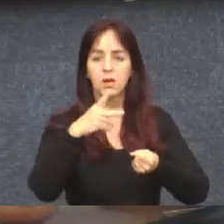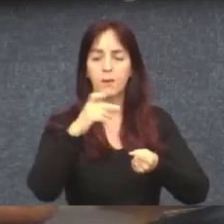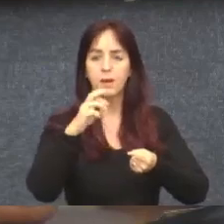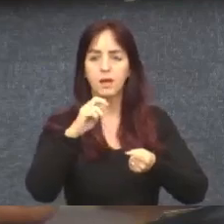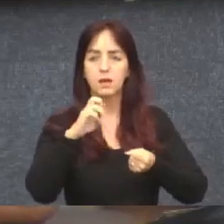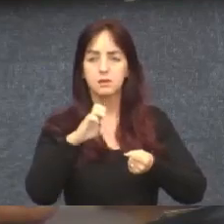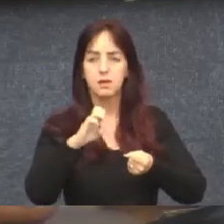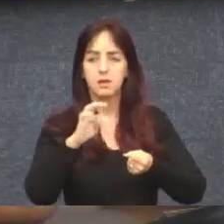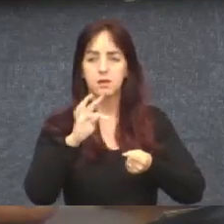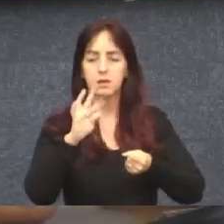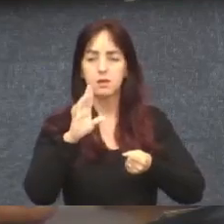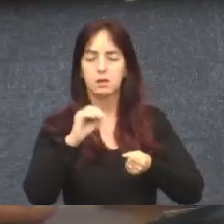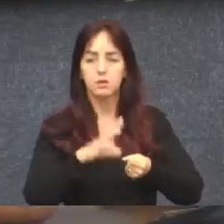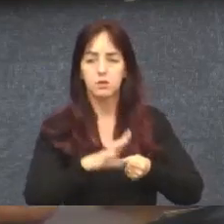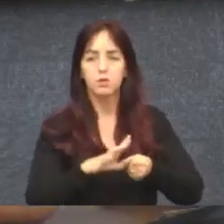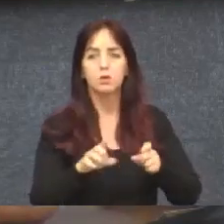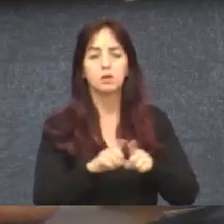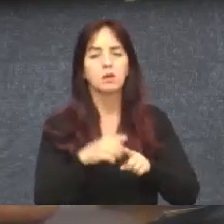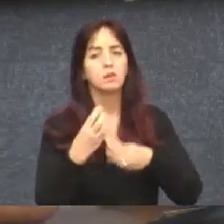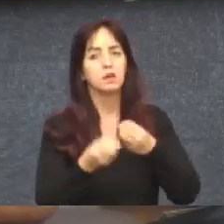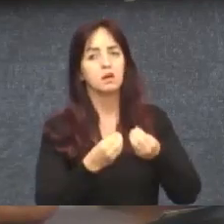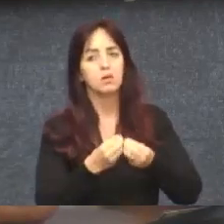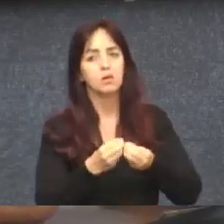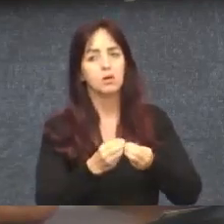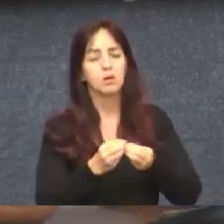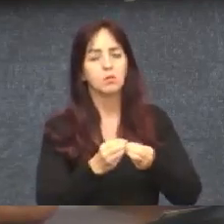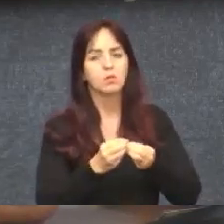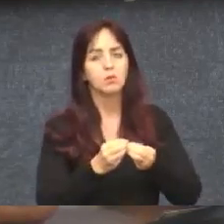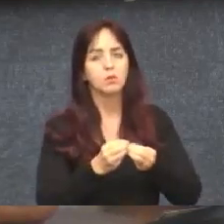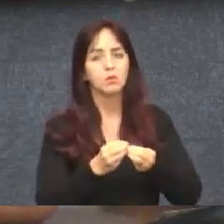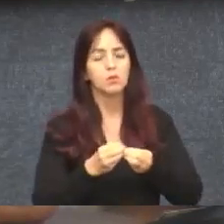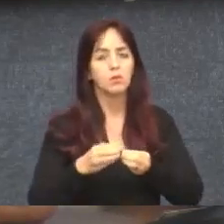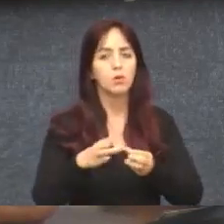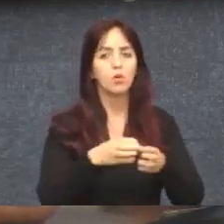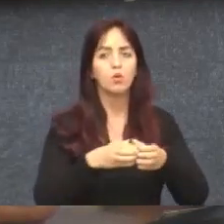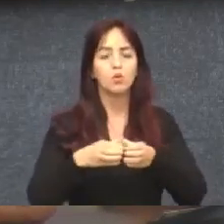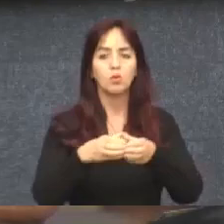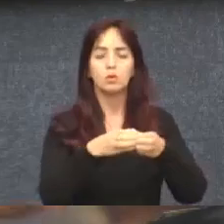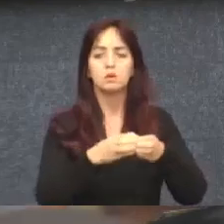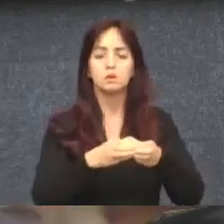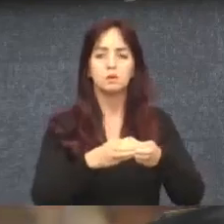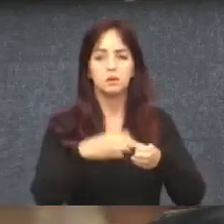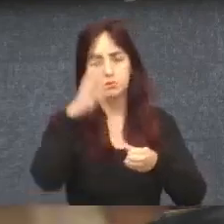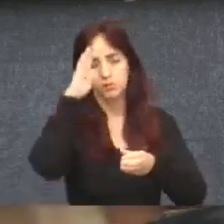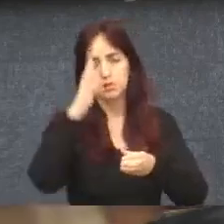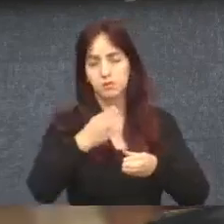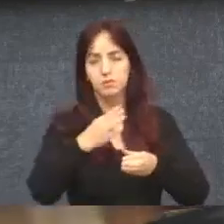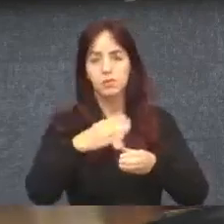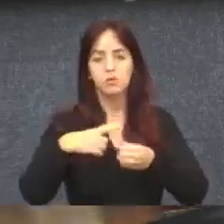adigências como centralidade principal do município.